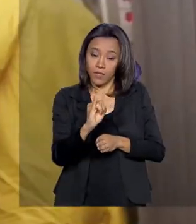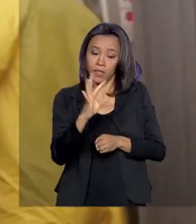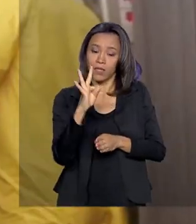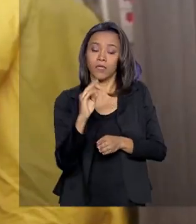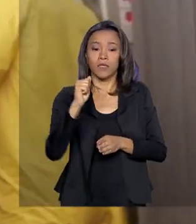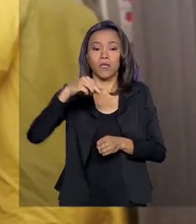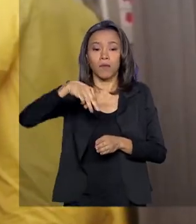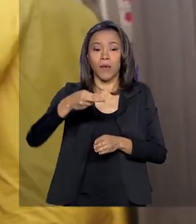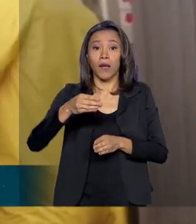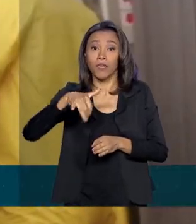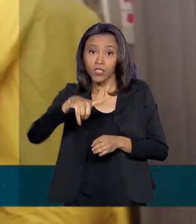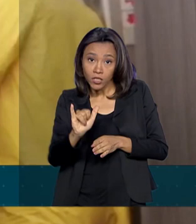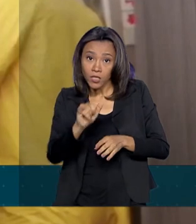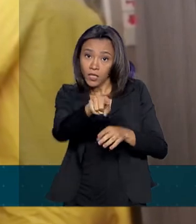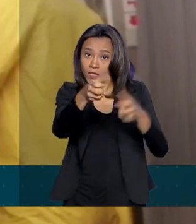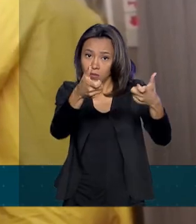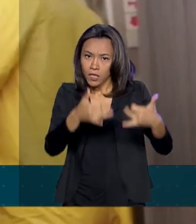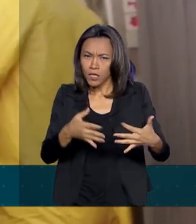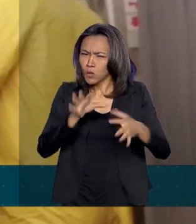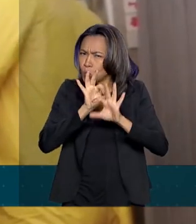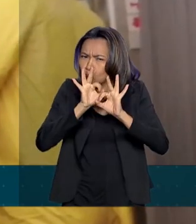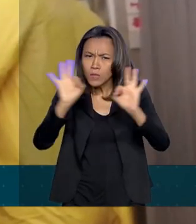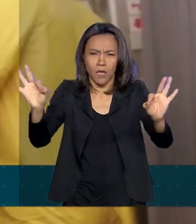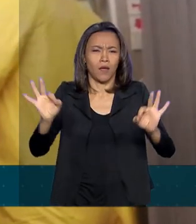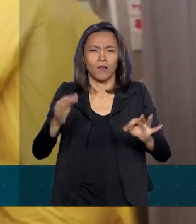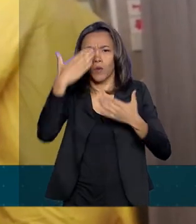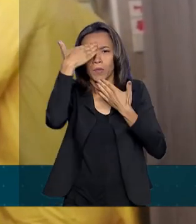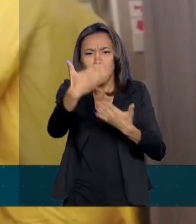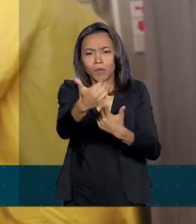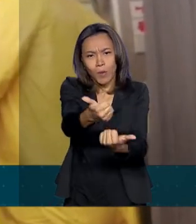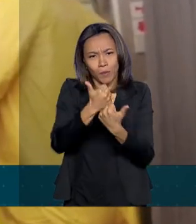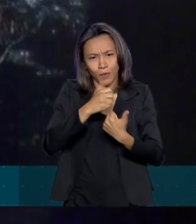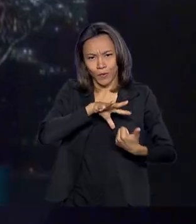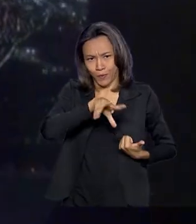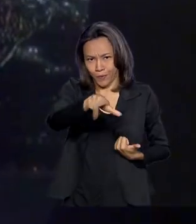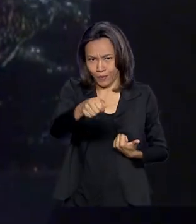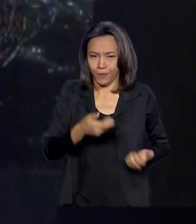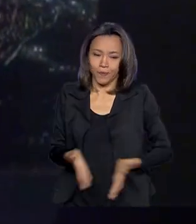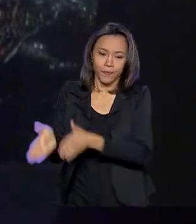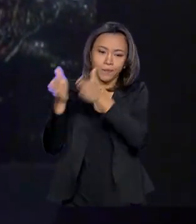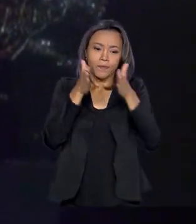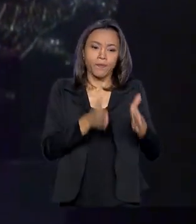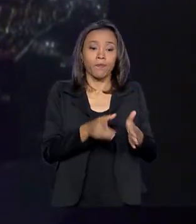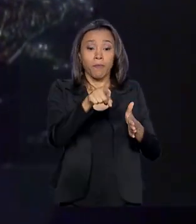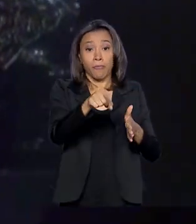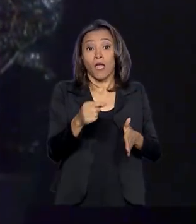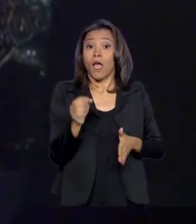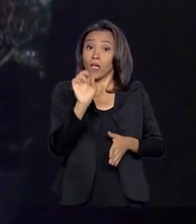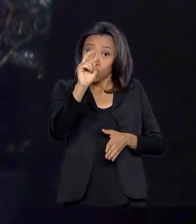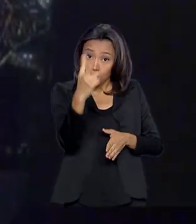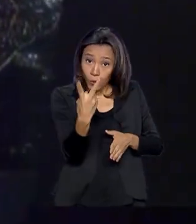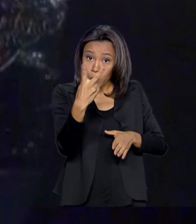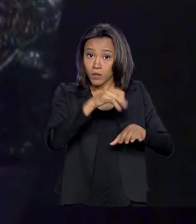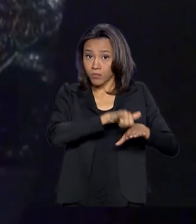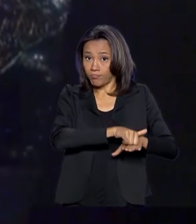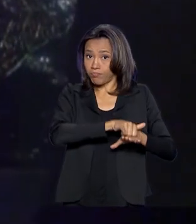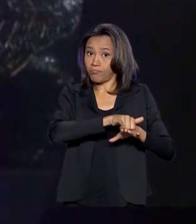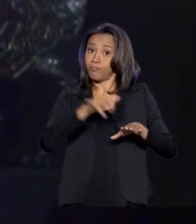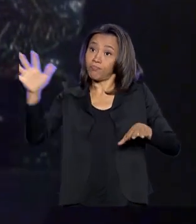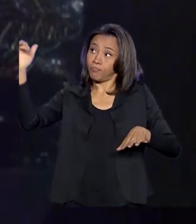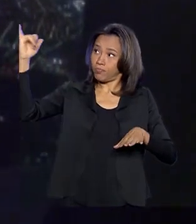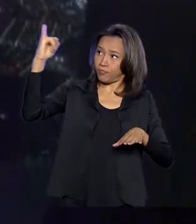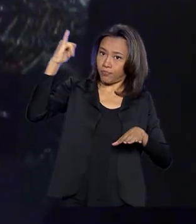Deu tudo certo, agora é só viagem. Obrigado pelo apoio de todos. Assim que as aeronaves entraram no espaço aéreo